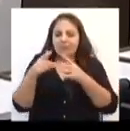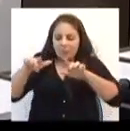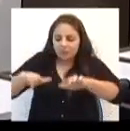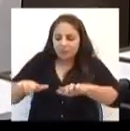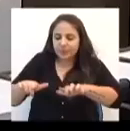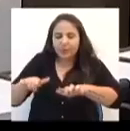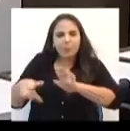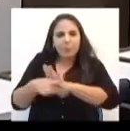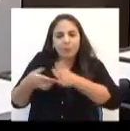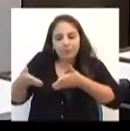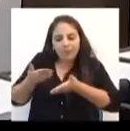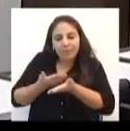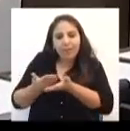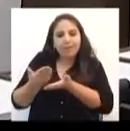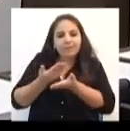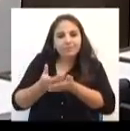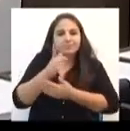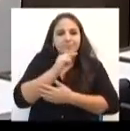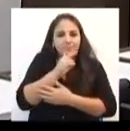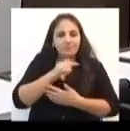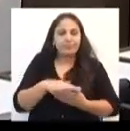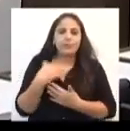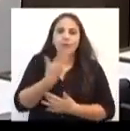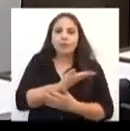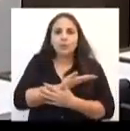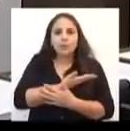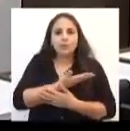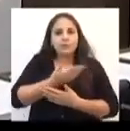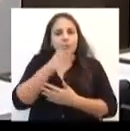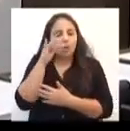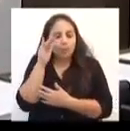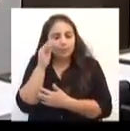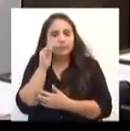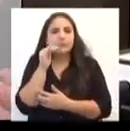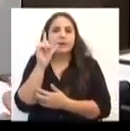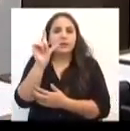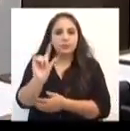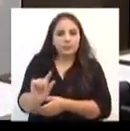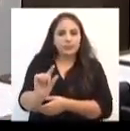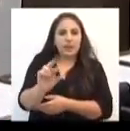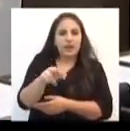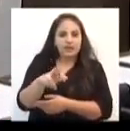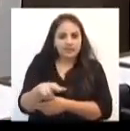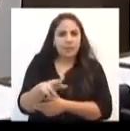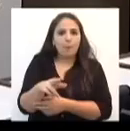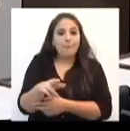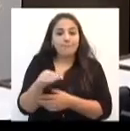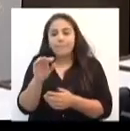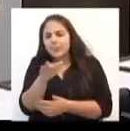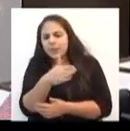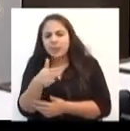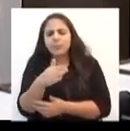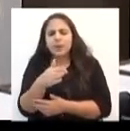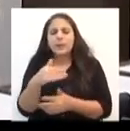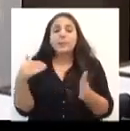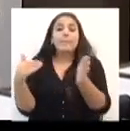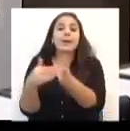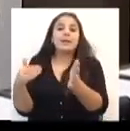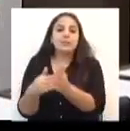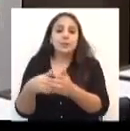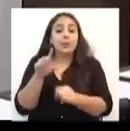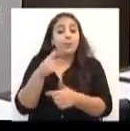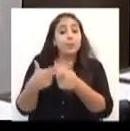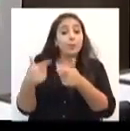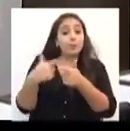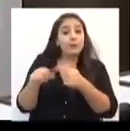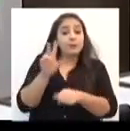disse. Temos observado a redução das vazões mínimas e ampliação das vazões máximas. Isso é um problema de conservação de